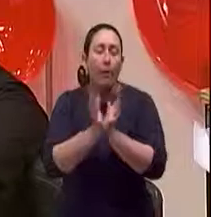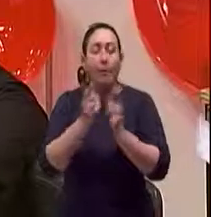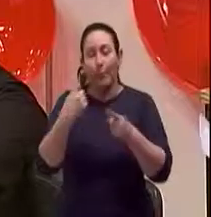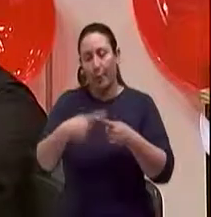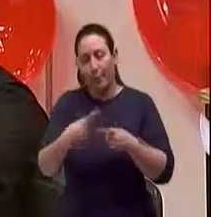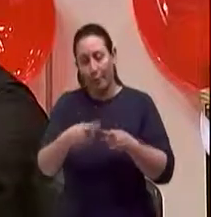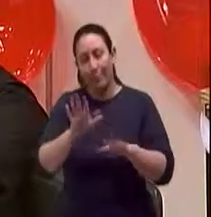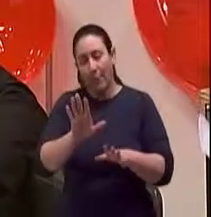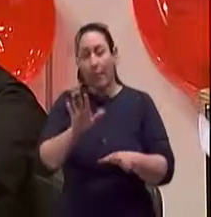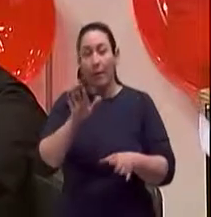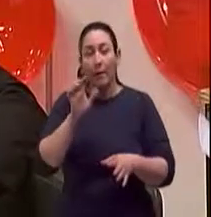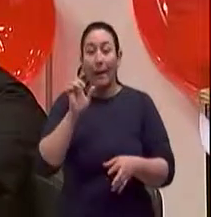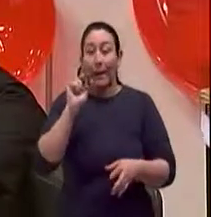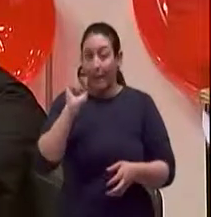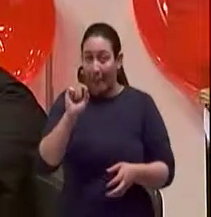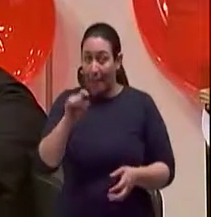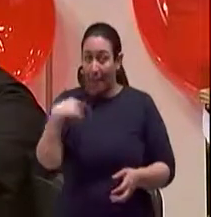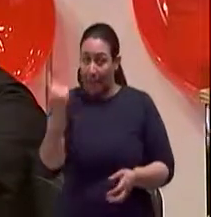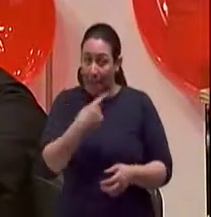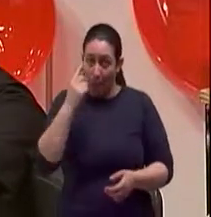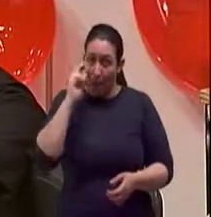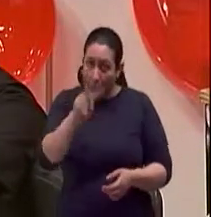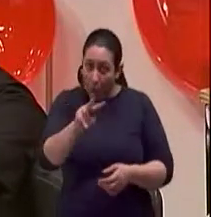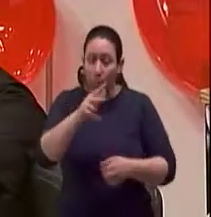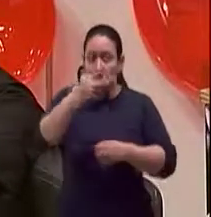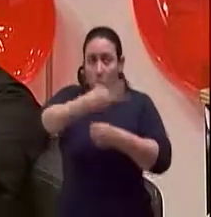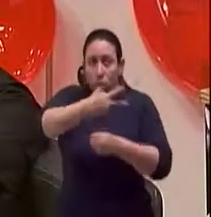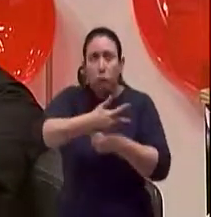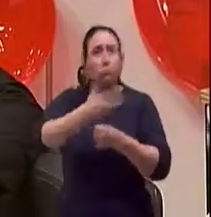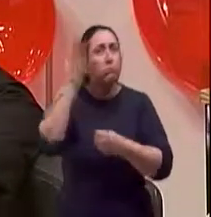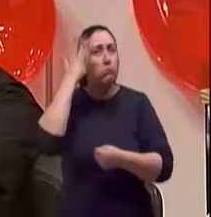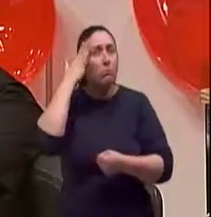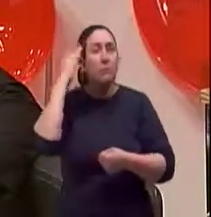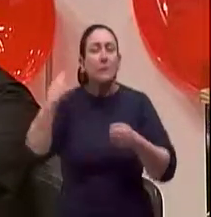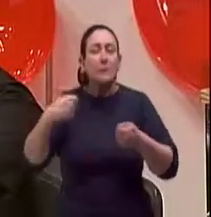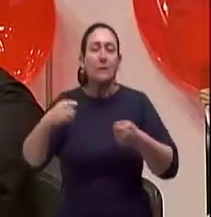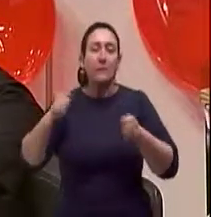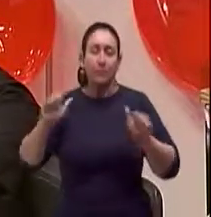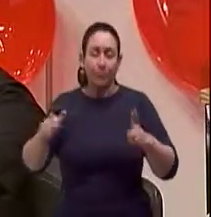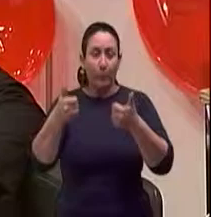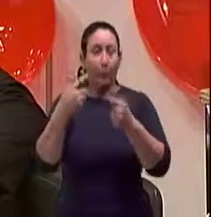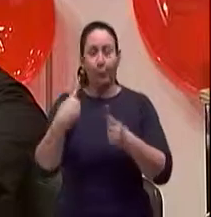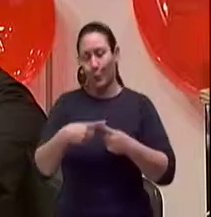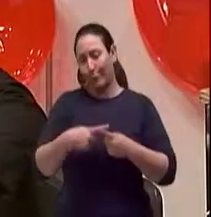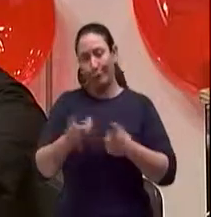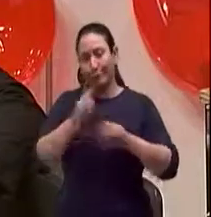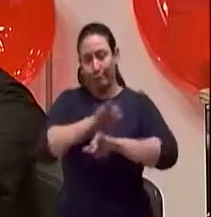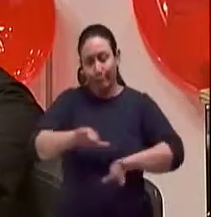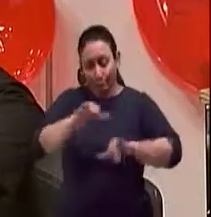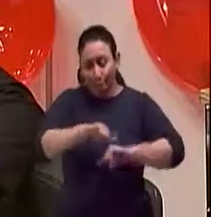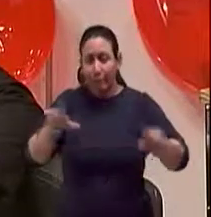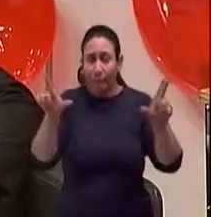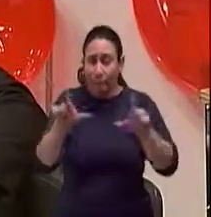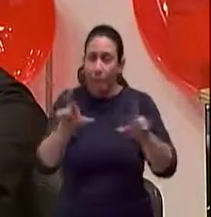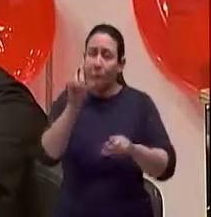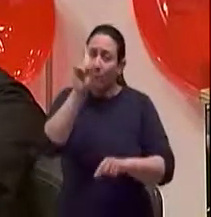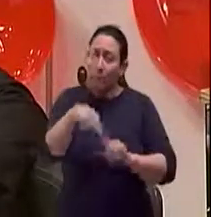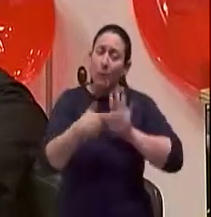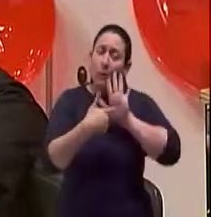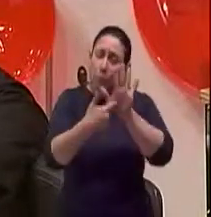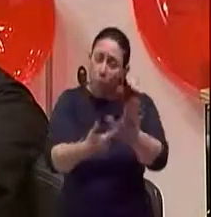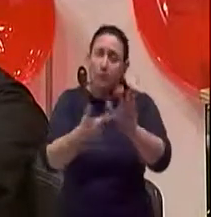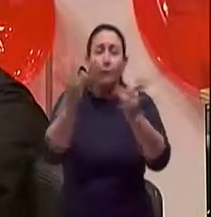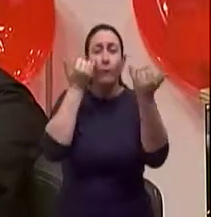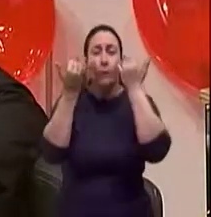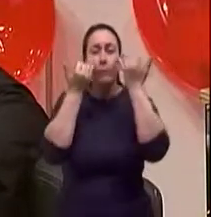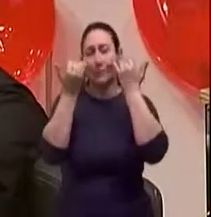E o idoso, quem estiver nos assistindo também tem que multiplicar isso, porque a mídia também serve para isso, para levar a informação para vocês que